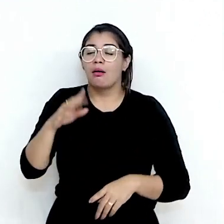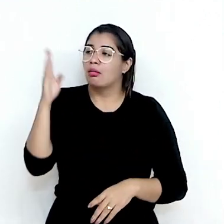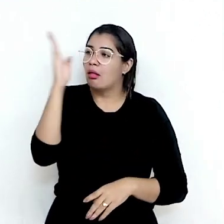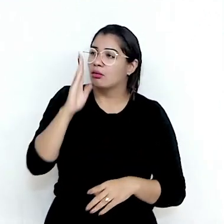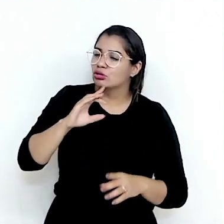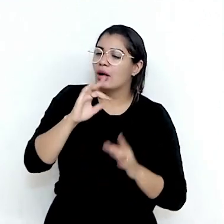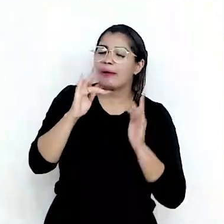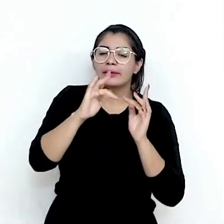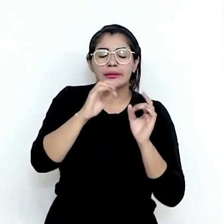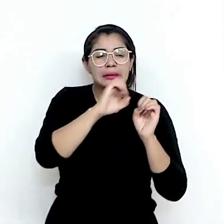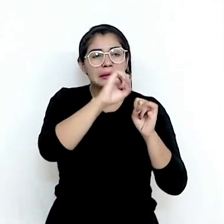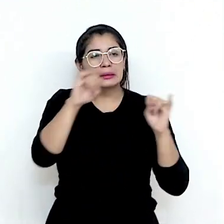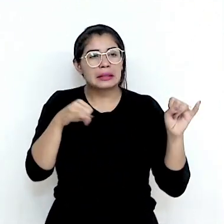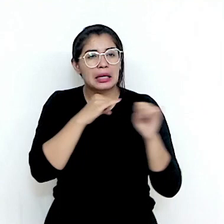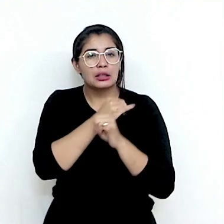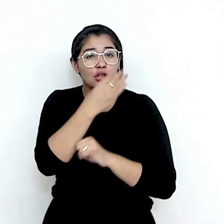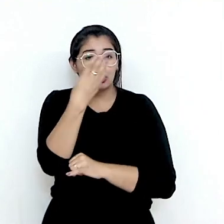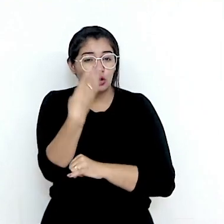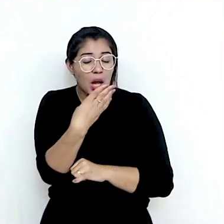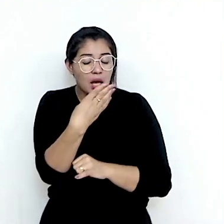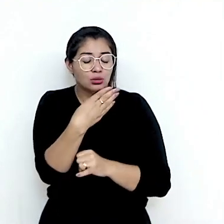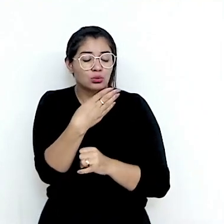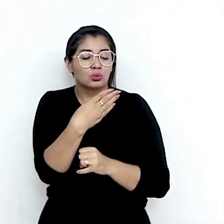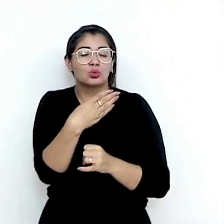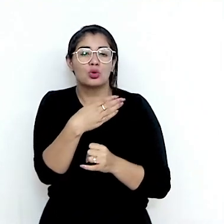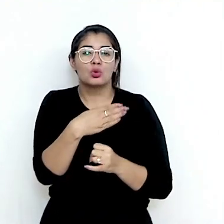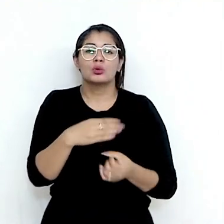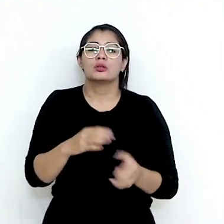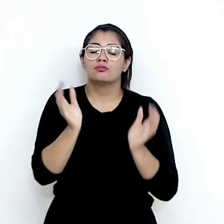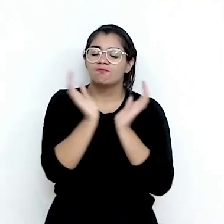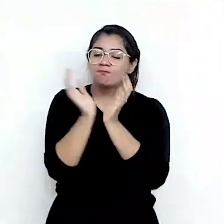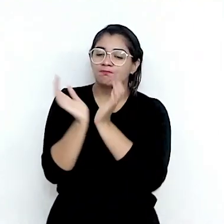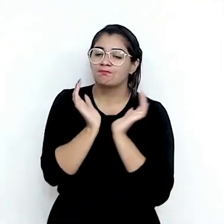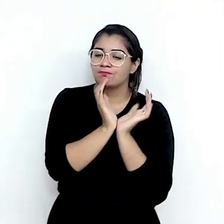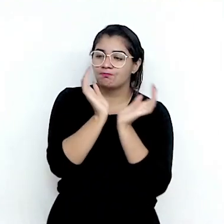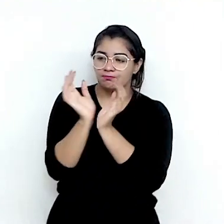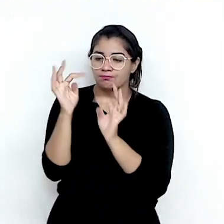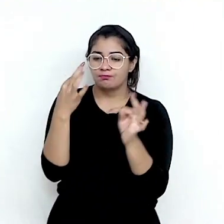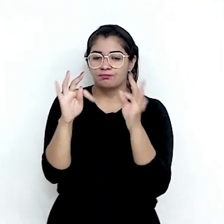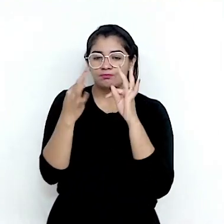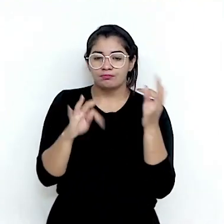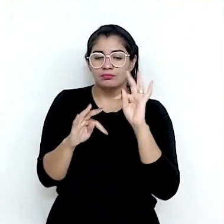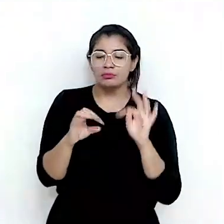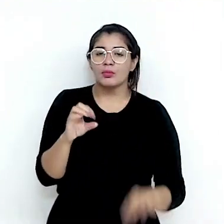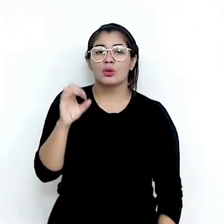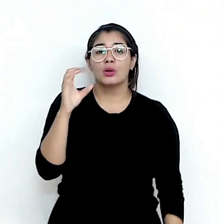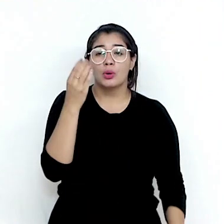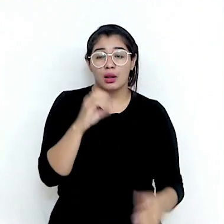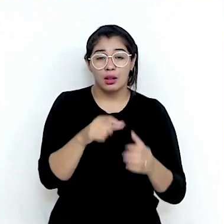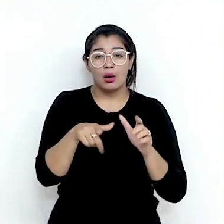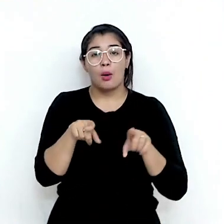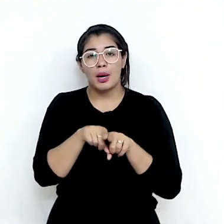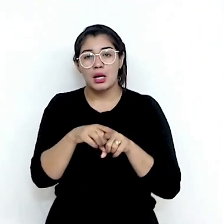concentrada em quatro grandes grupos de telecomunicações, Claro, Oi, Tim e Vivo,